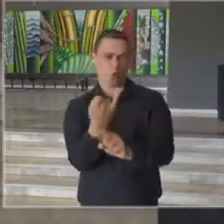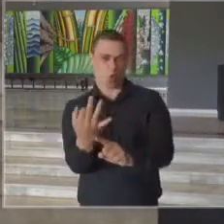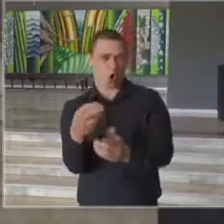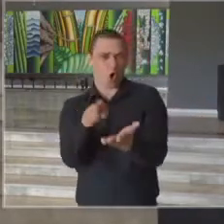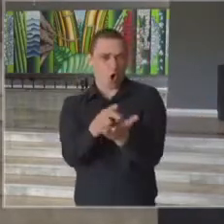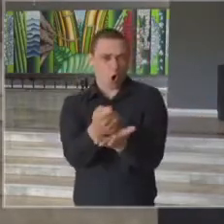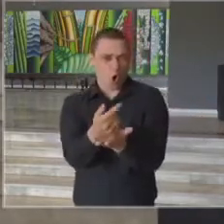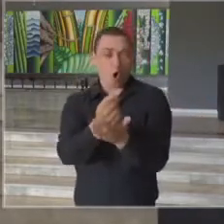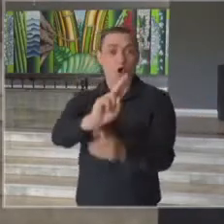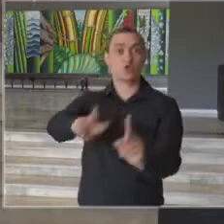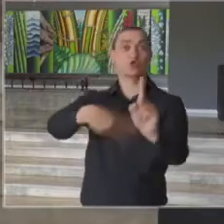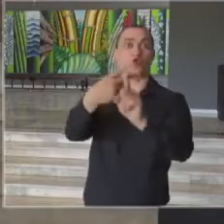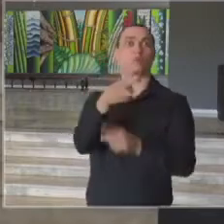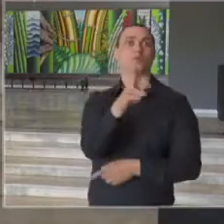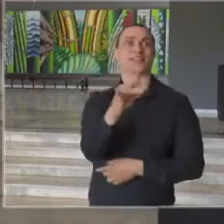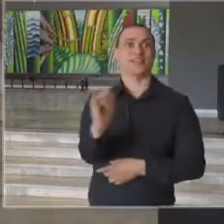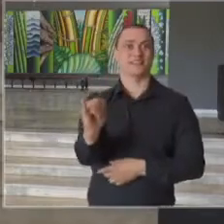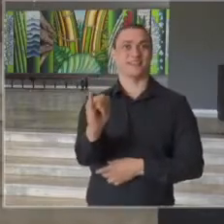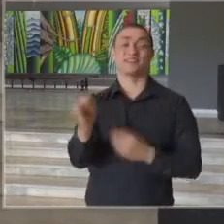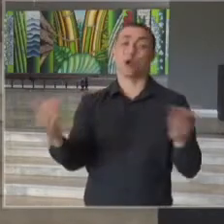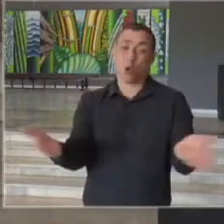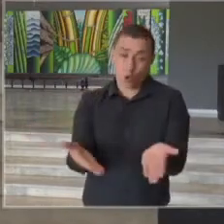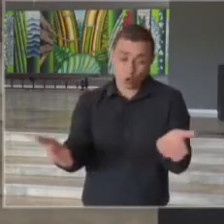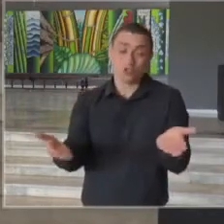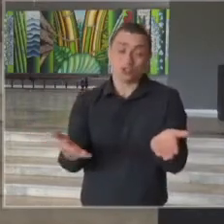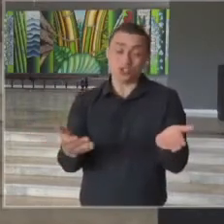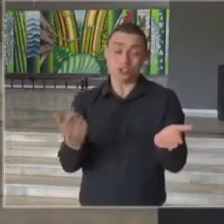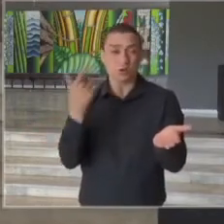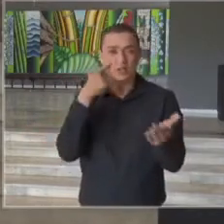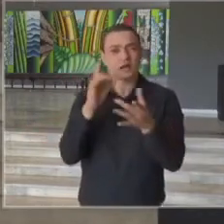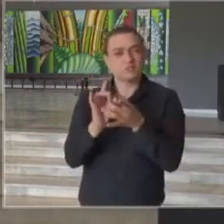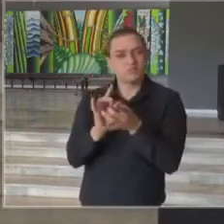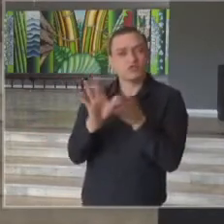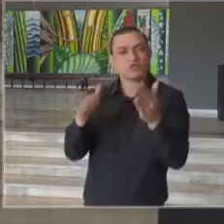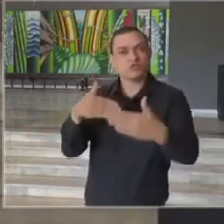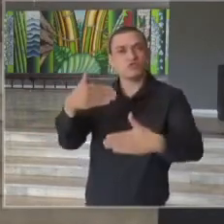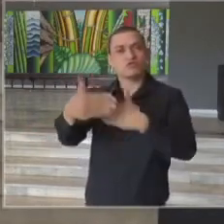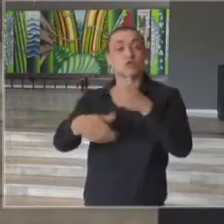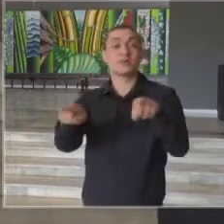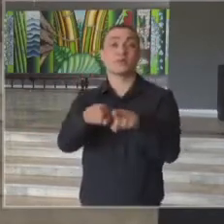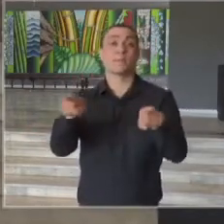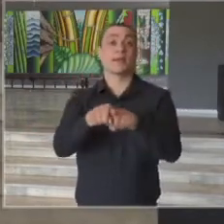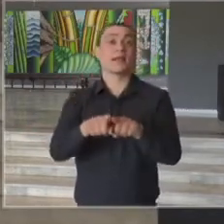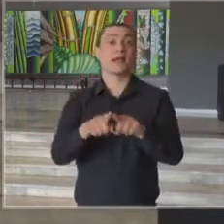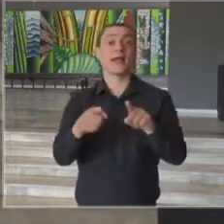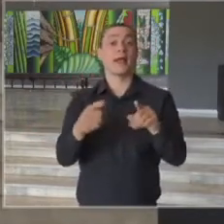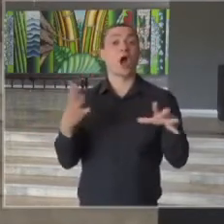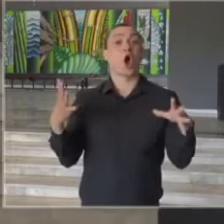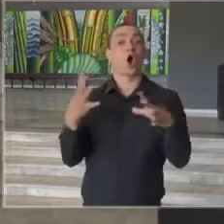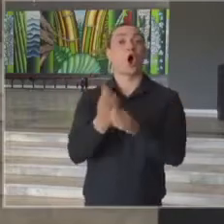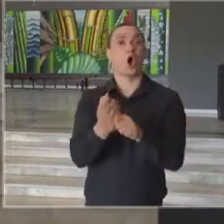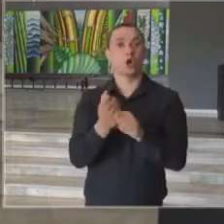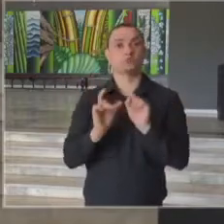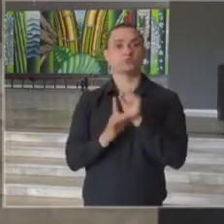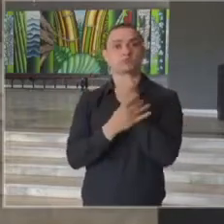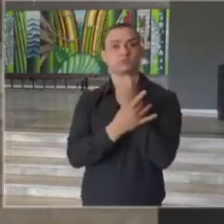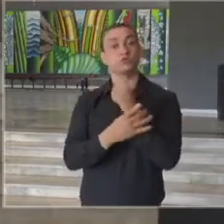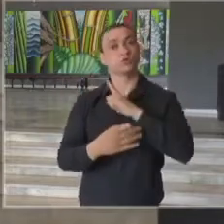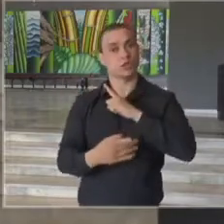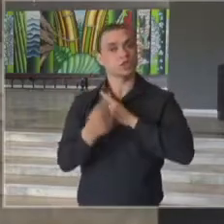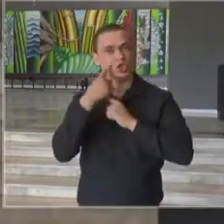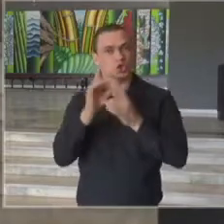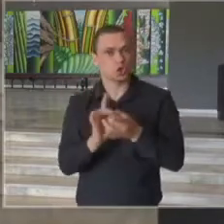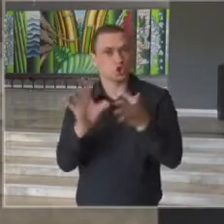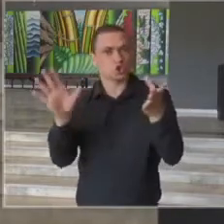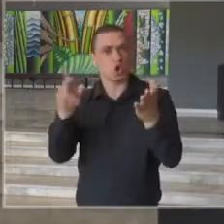de leitos disponíveis, o que nos dá hoje essa flexibilidade de poder também contar com segurança, com a